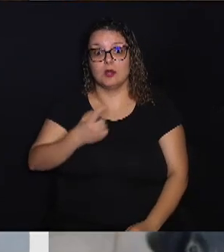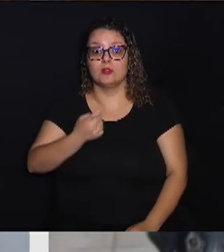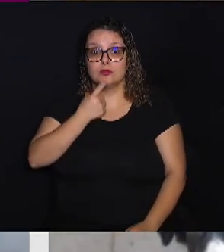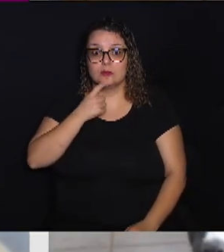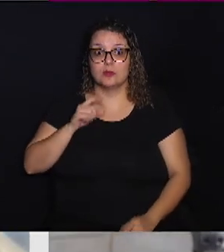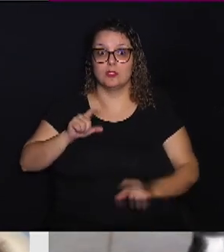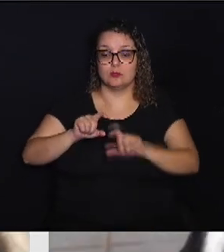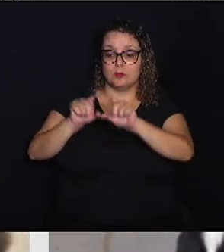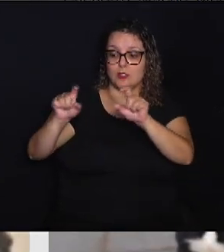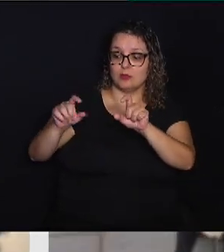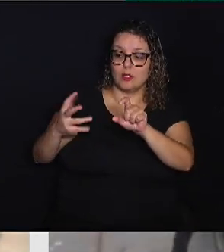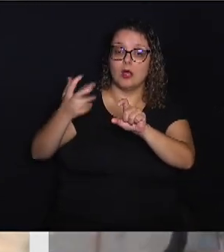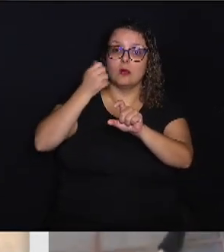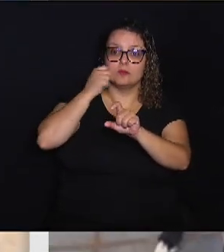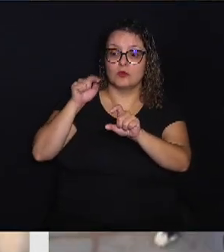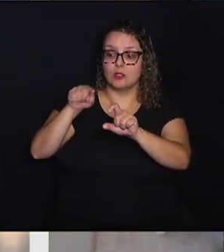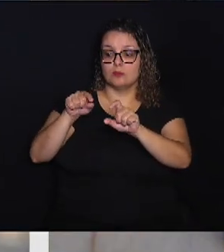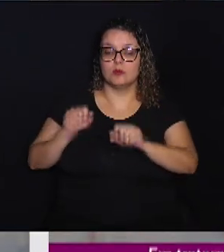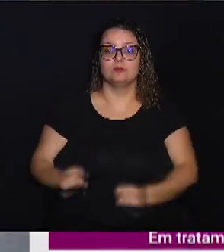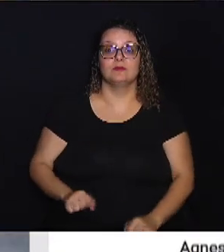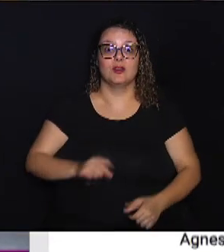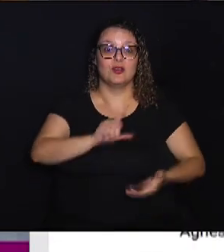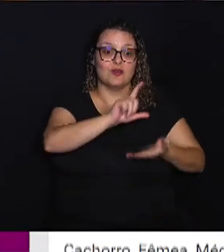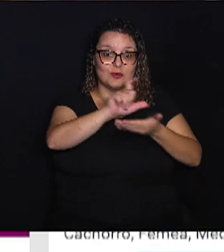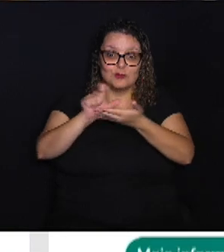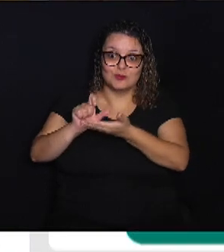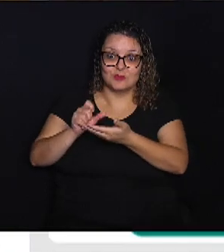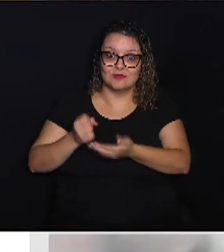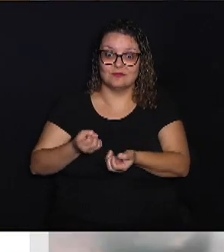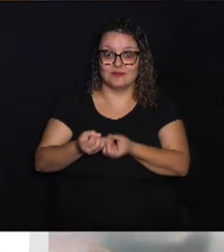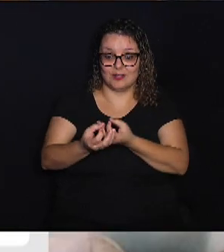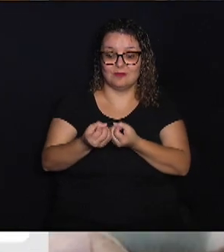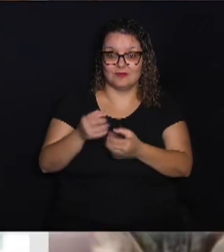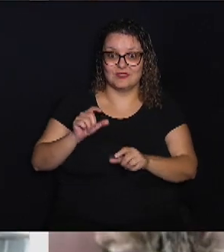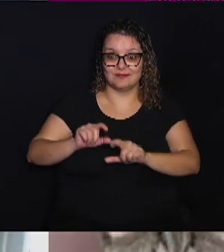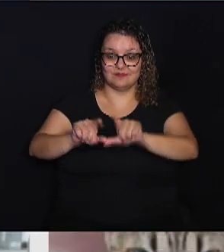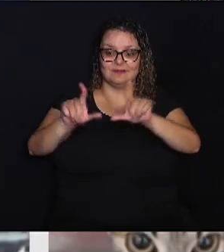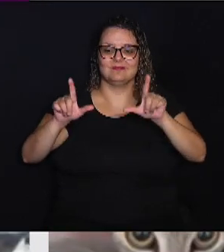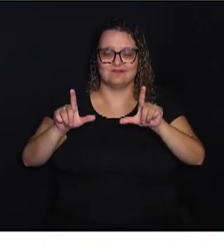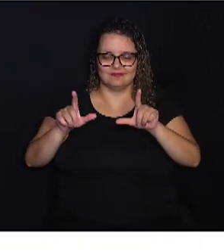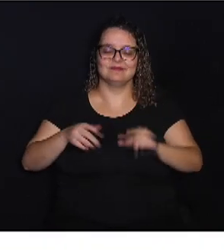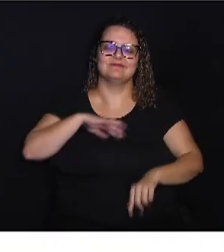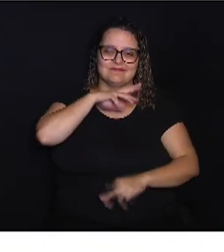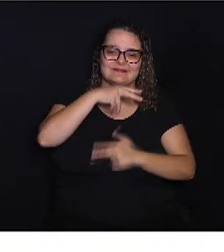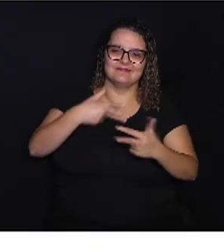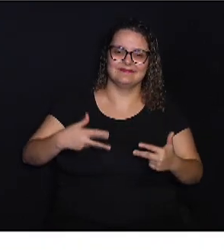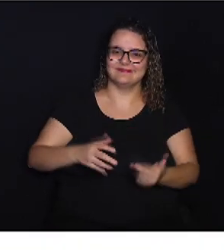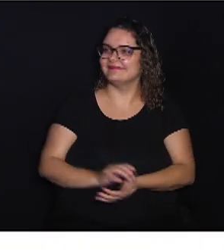ícone Adoção e acessar as fotos e informações sobre os bichinhos.